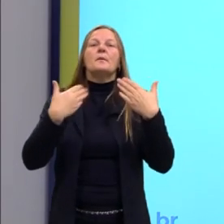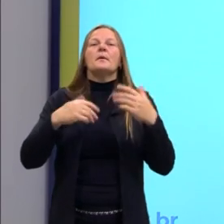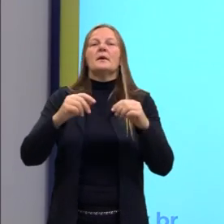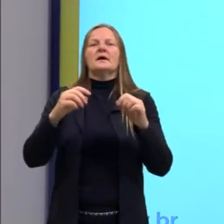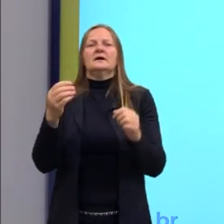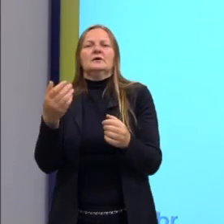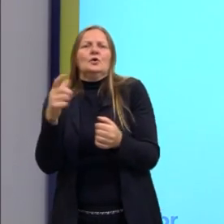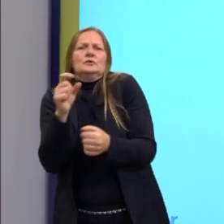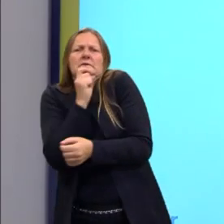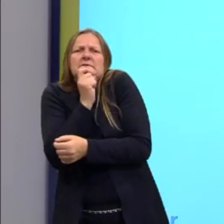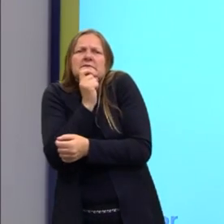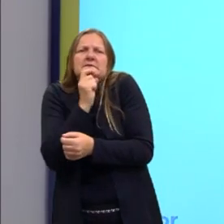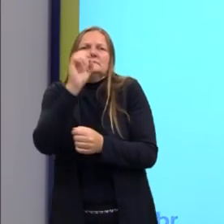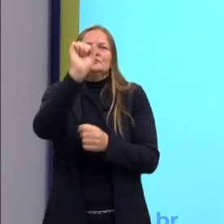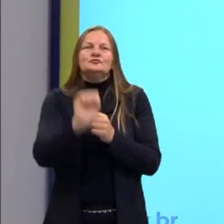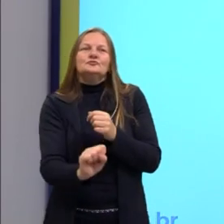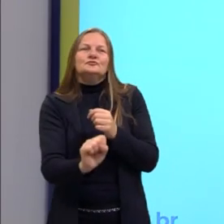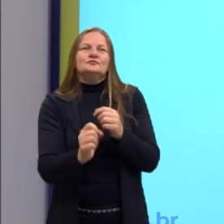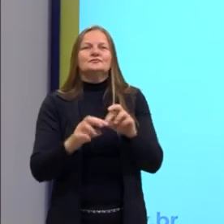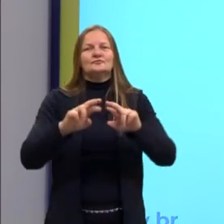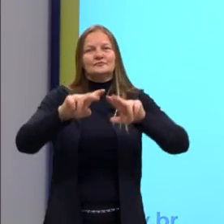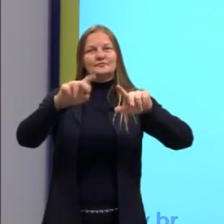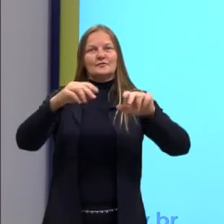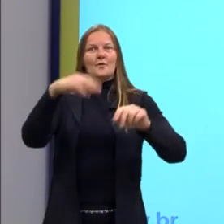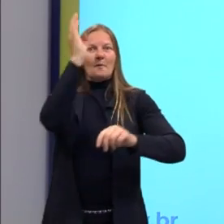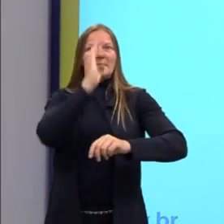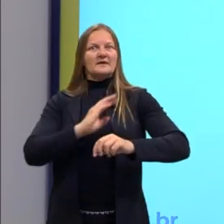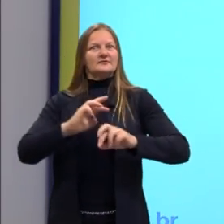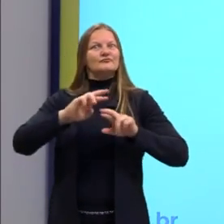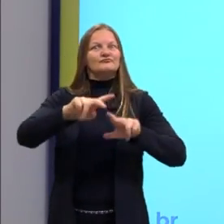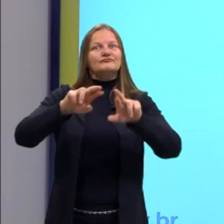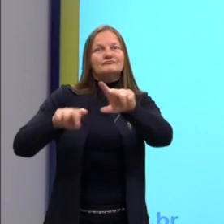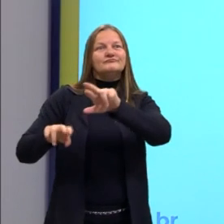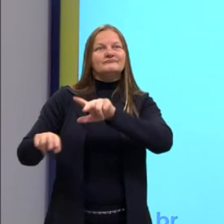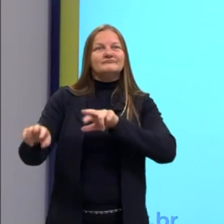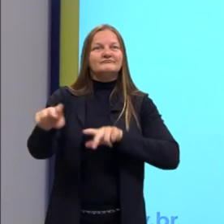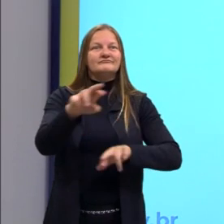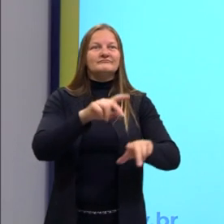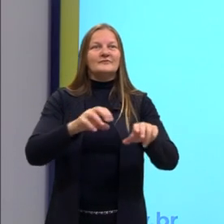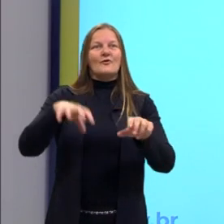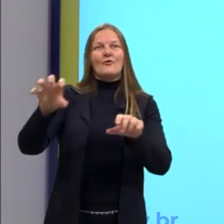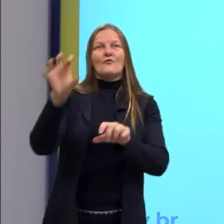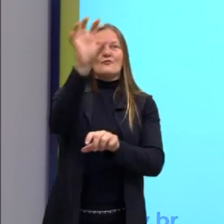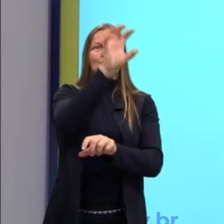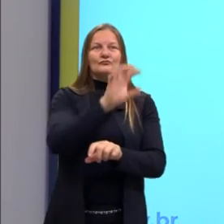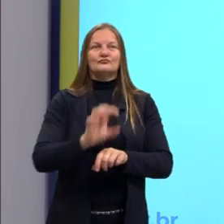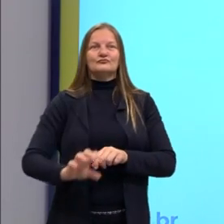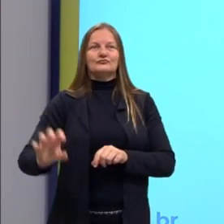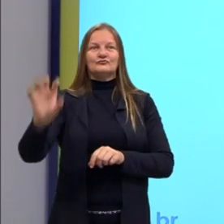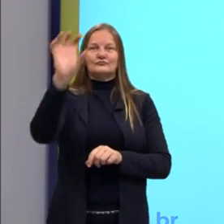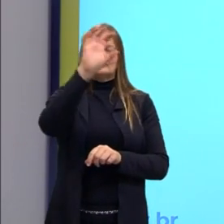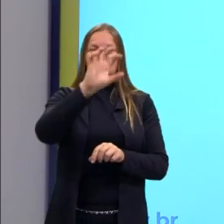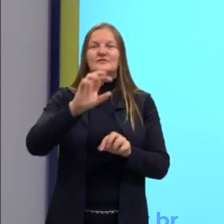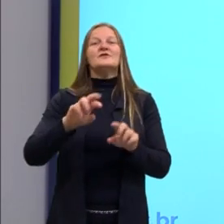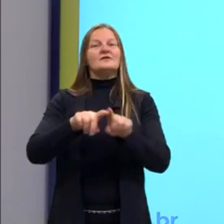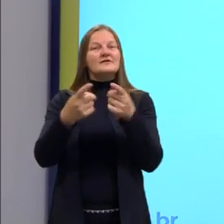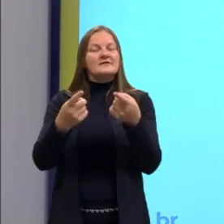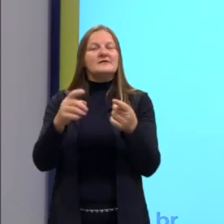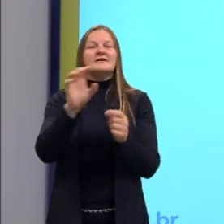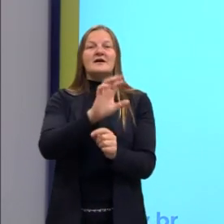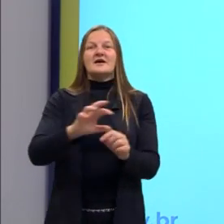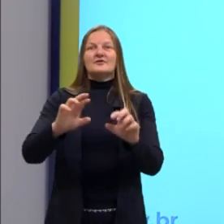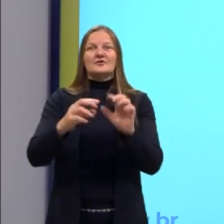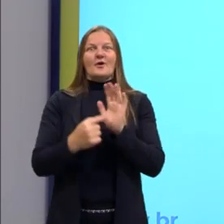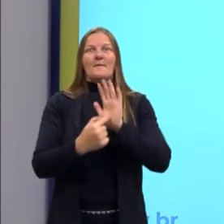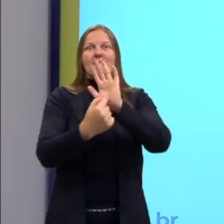mais quente, na outra está mais frio. Então, temos um Brasil bastante diferente. E essas regiões vão começar